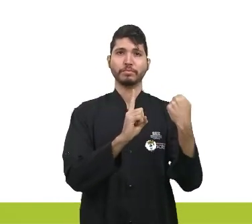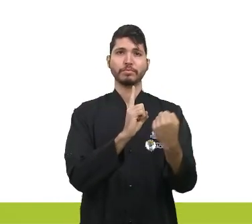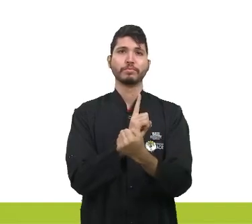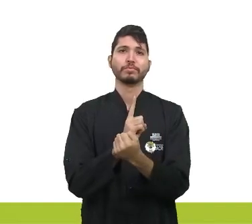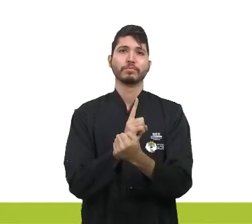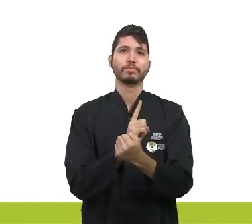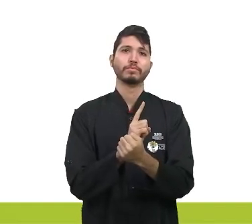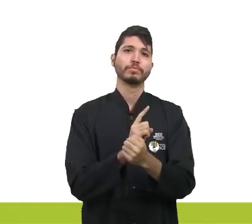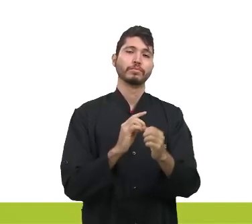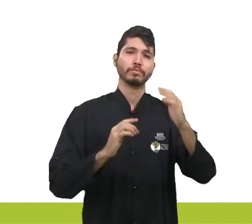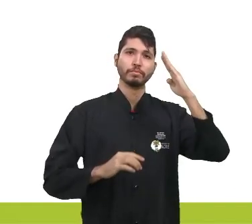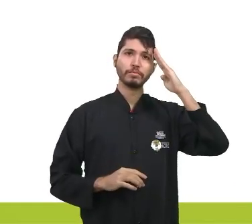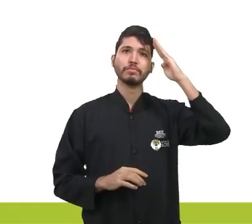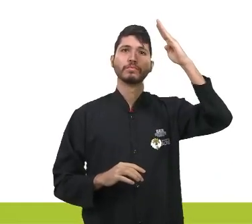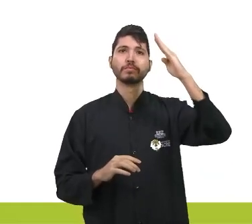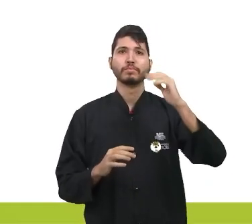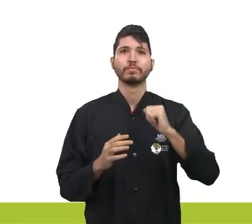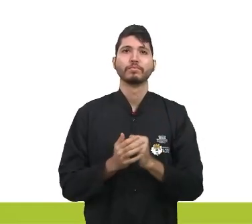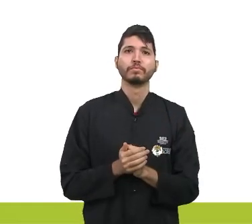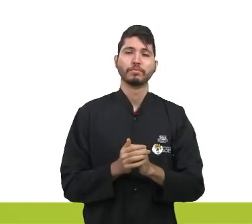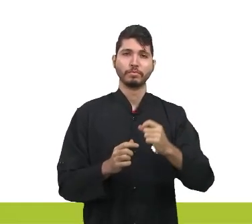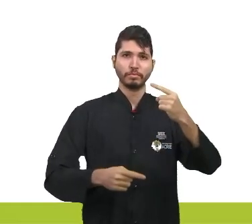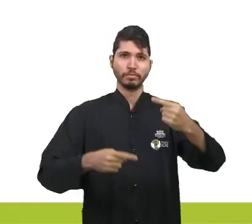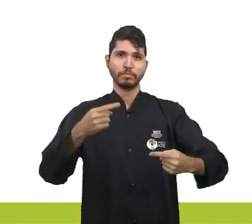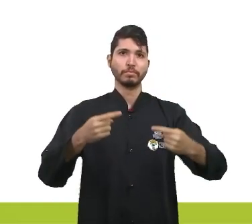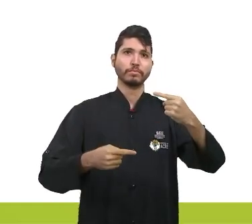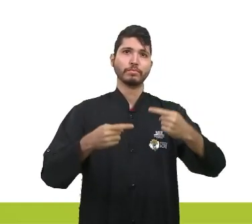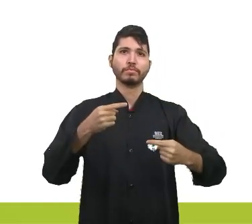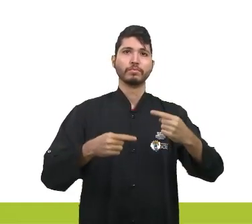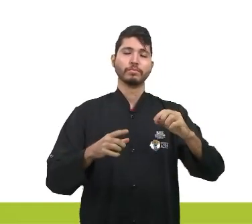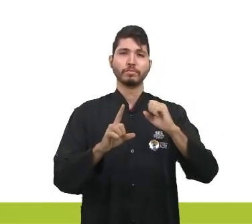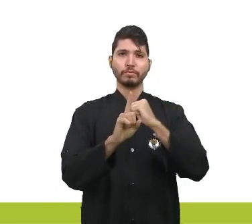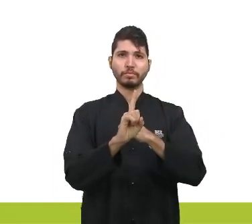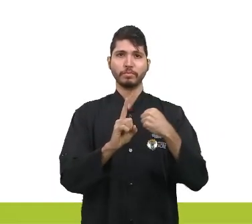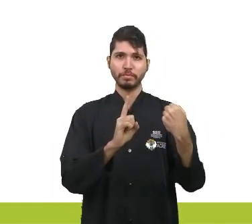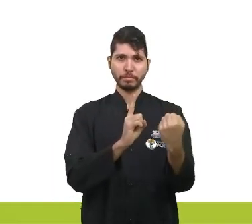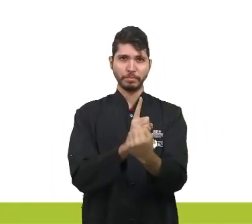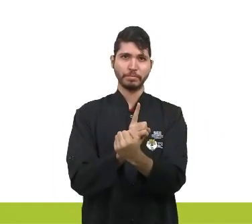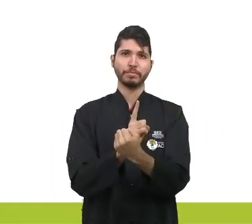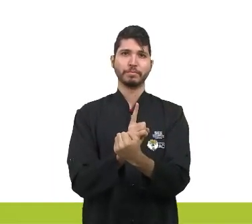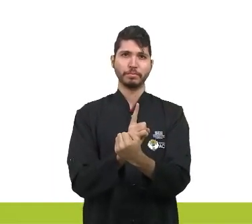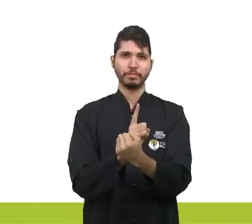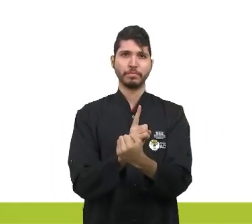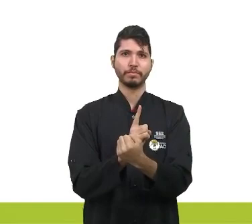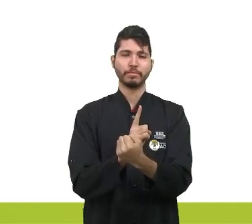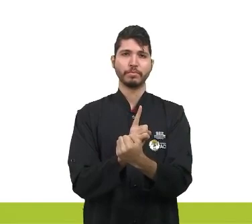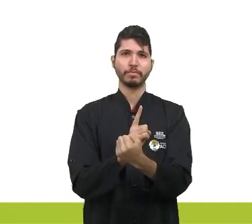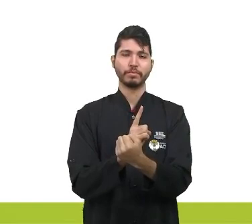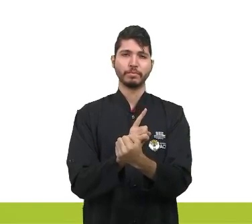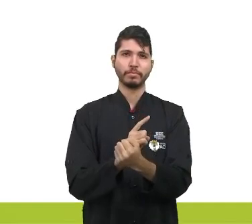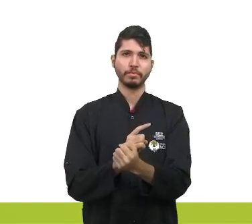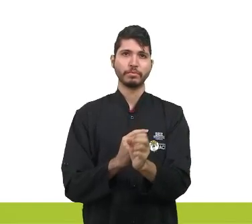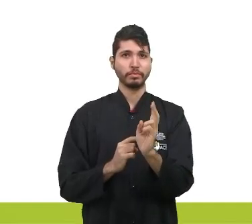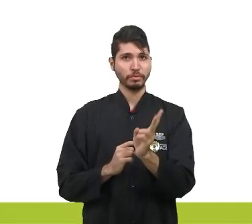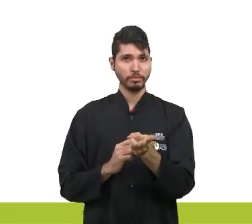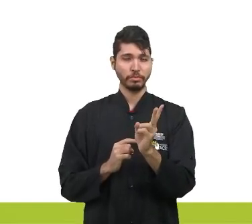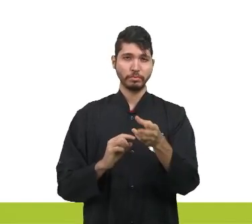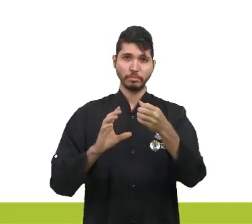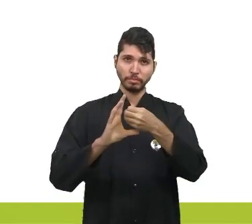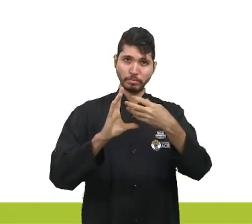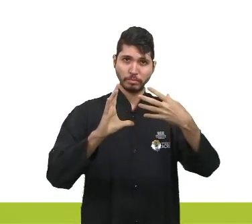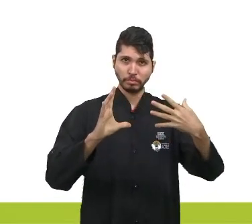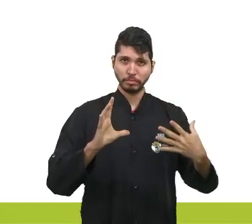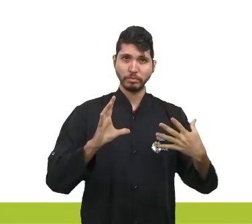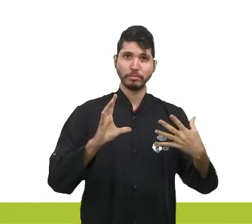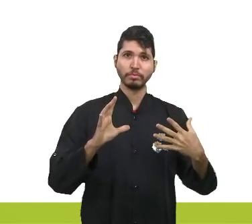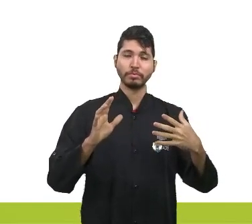especialmente no jogo político, que nessas sociedades sempre apresenta padrões característicos